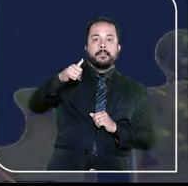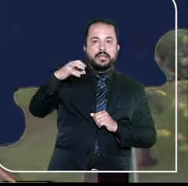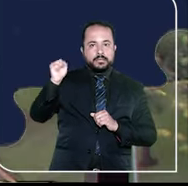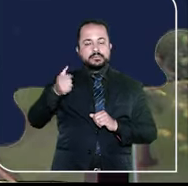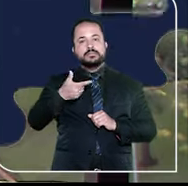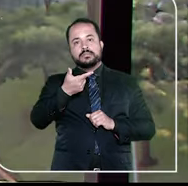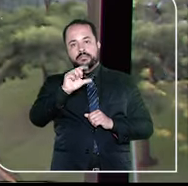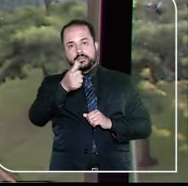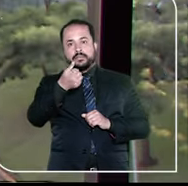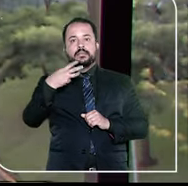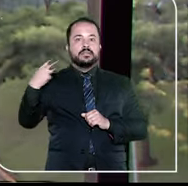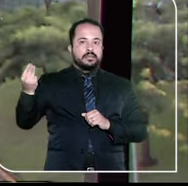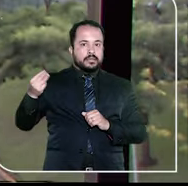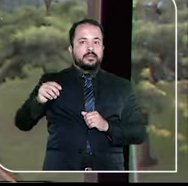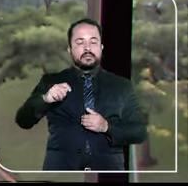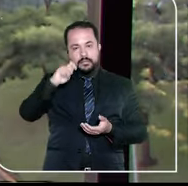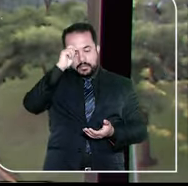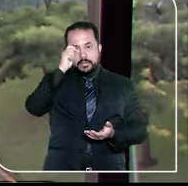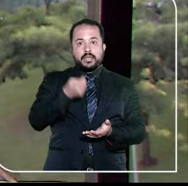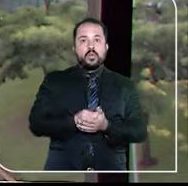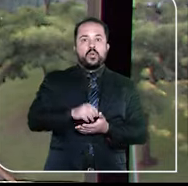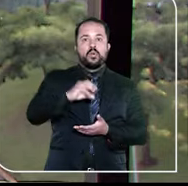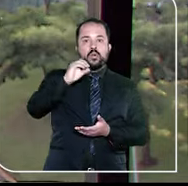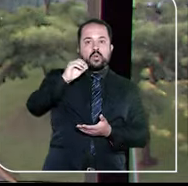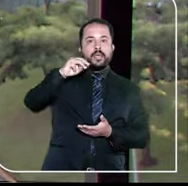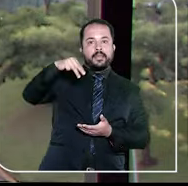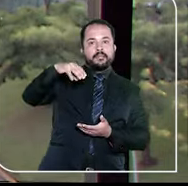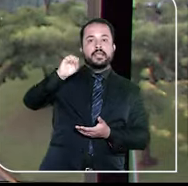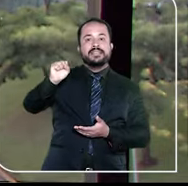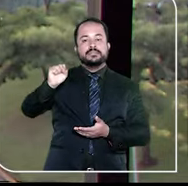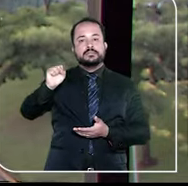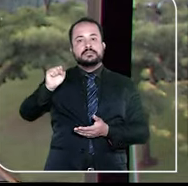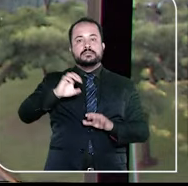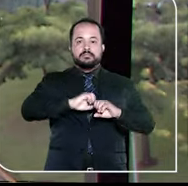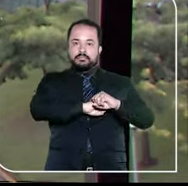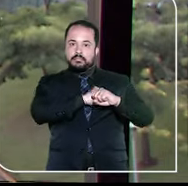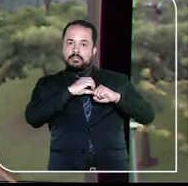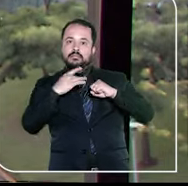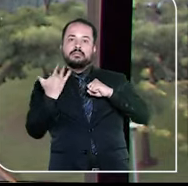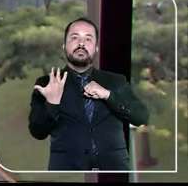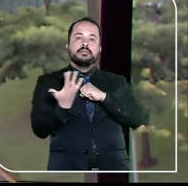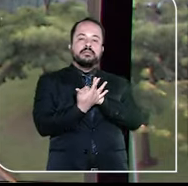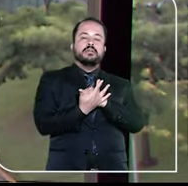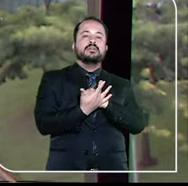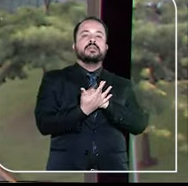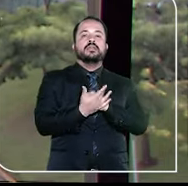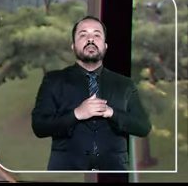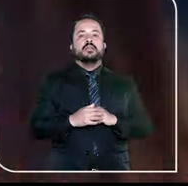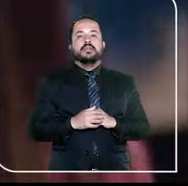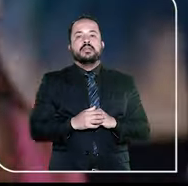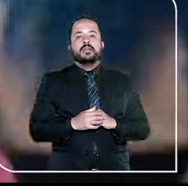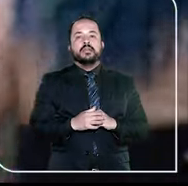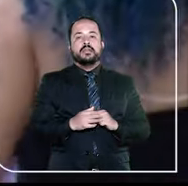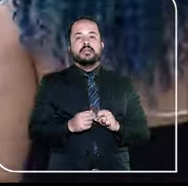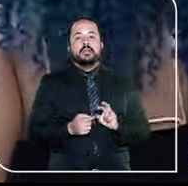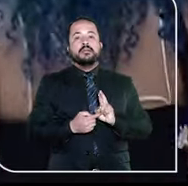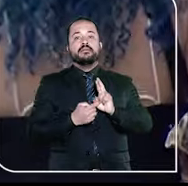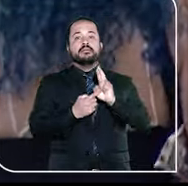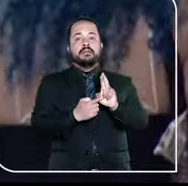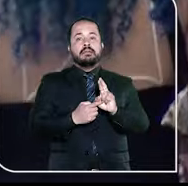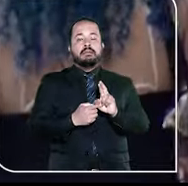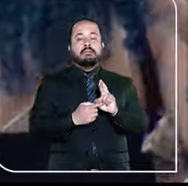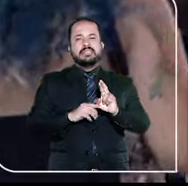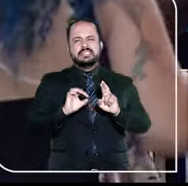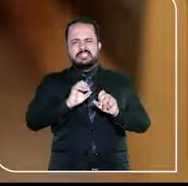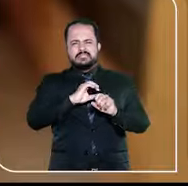Em março de 2020, foi decretada pelo OMS a pandemia da Covid-19, representada